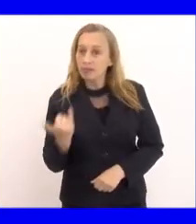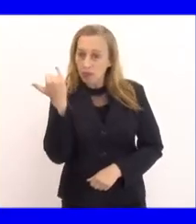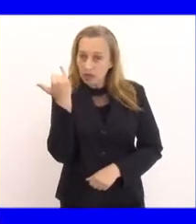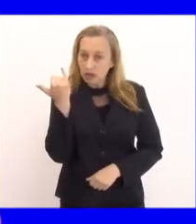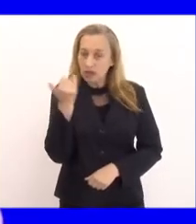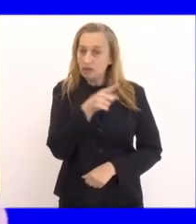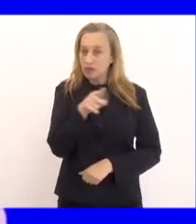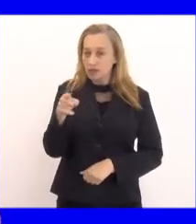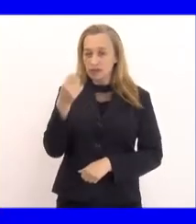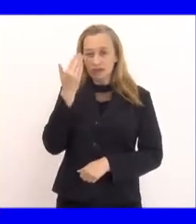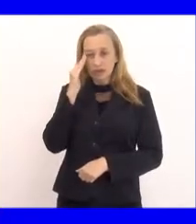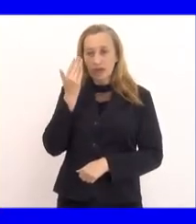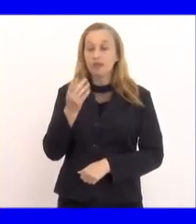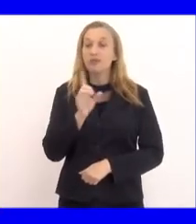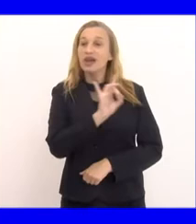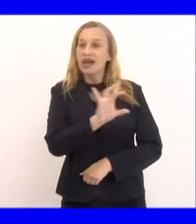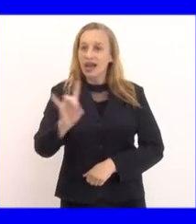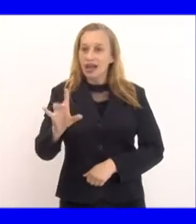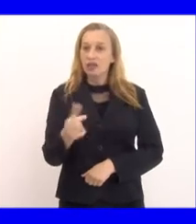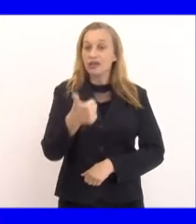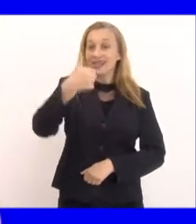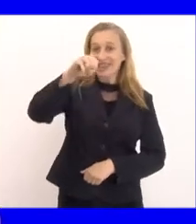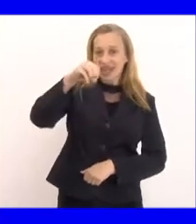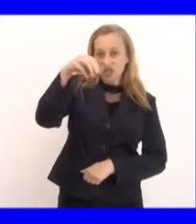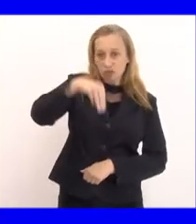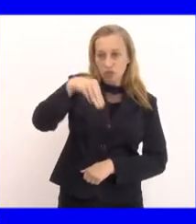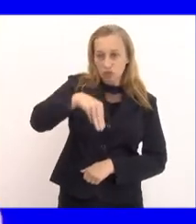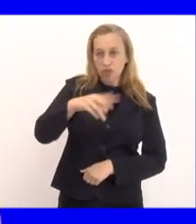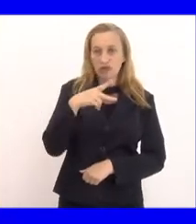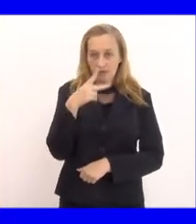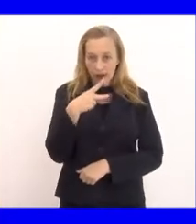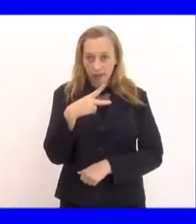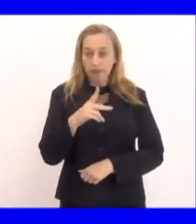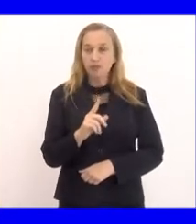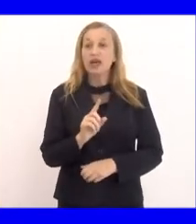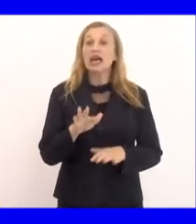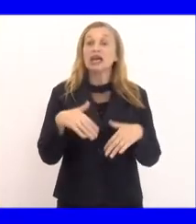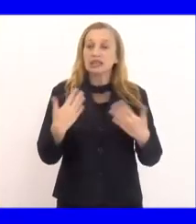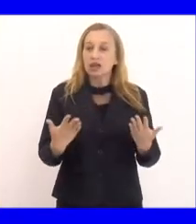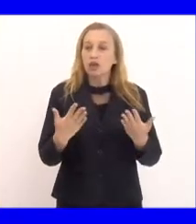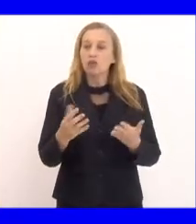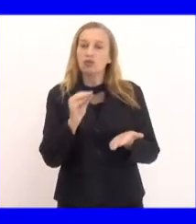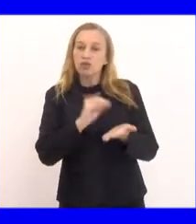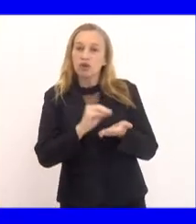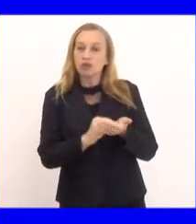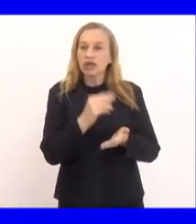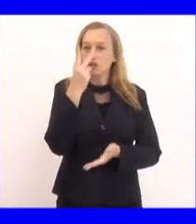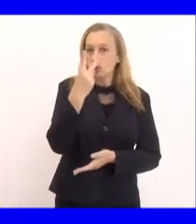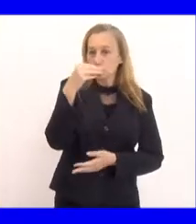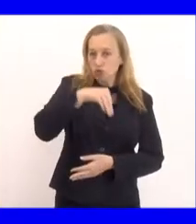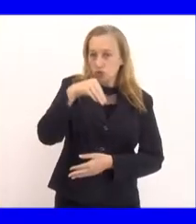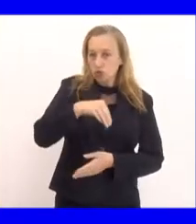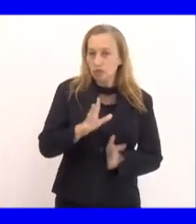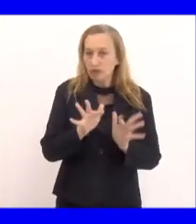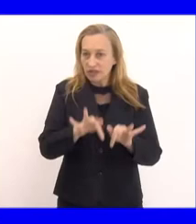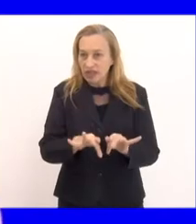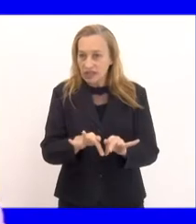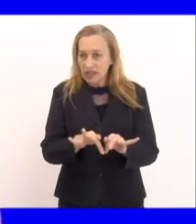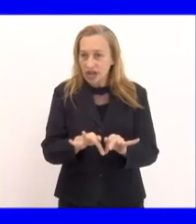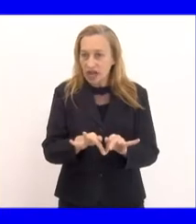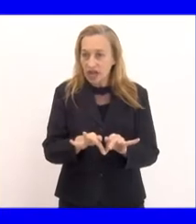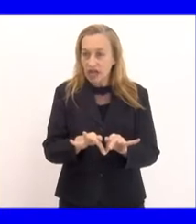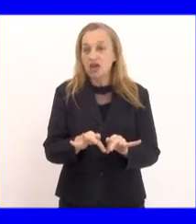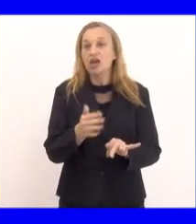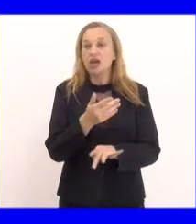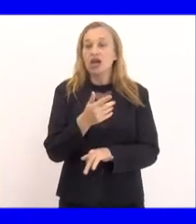importante vocês se atentarem, porque cada participante terá 10 minutos para a sua fala. Então, quando faltar 2 minutos para o término da fala